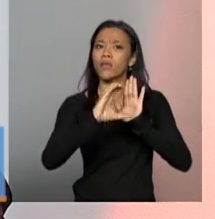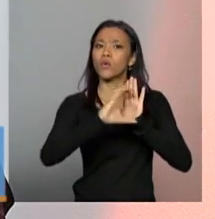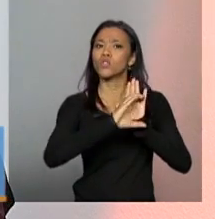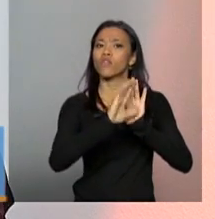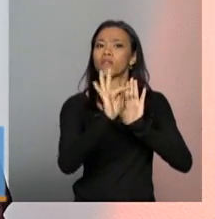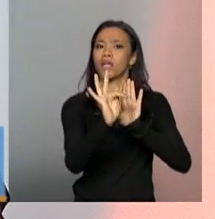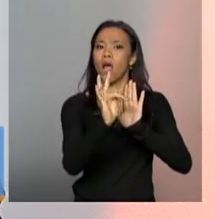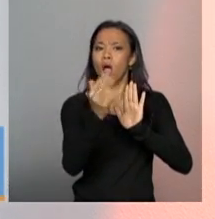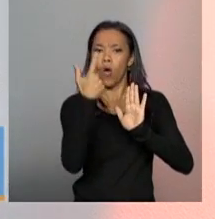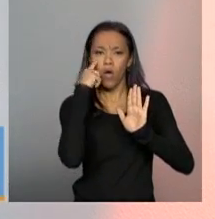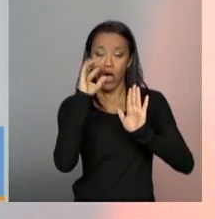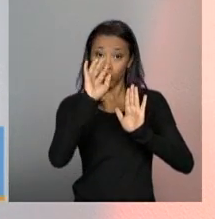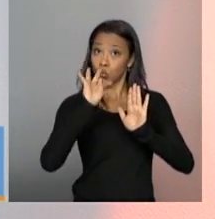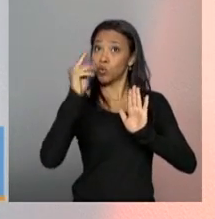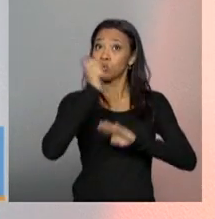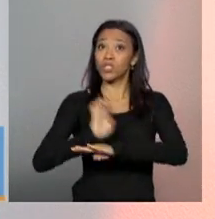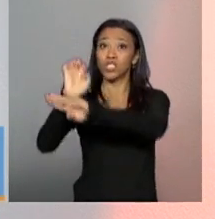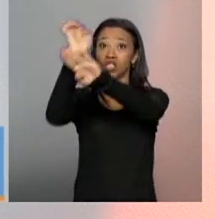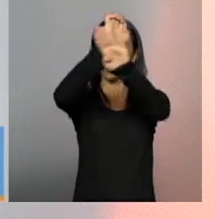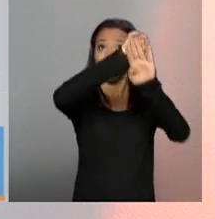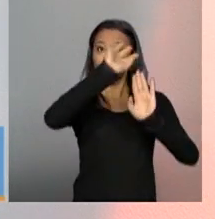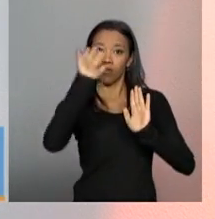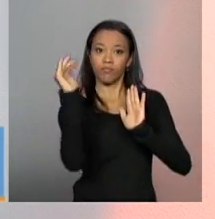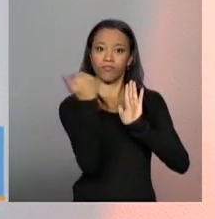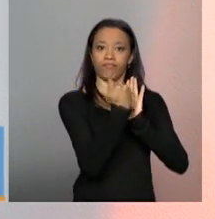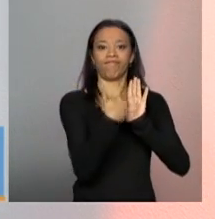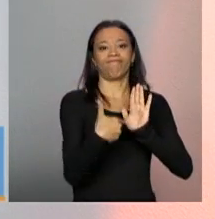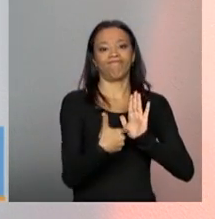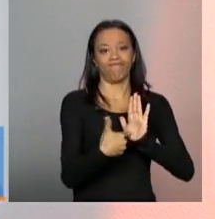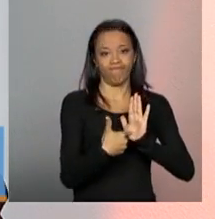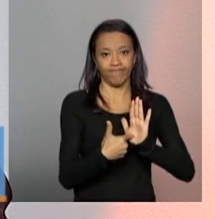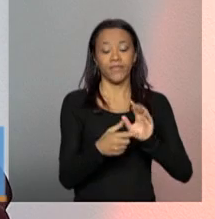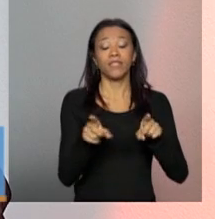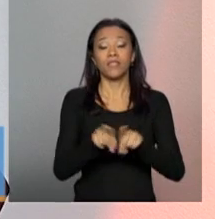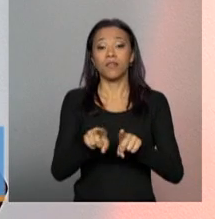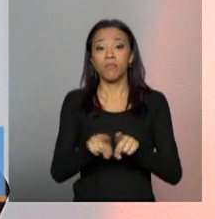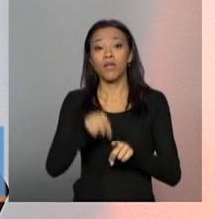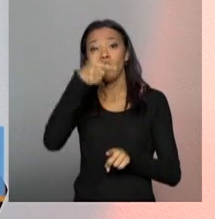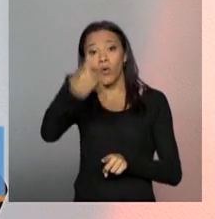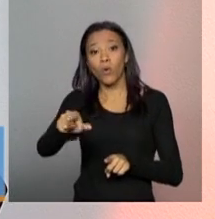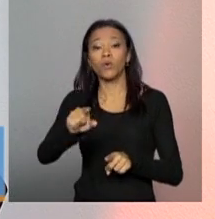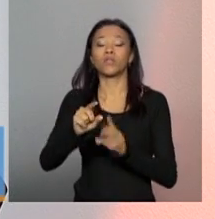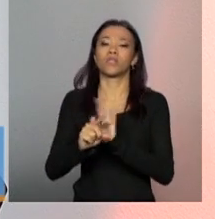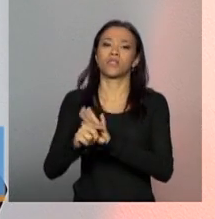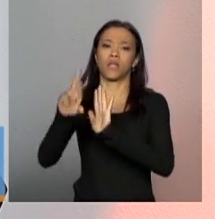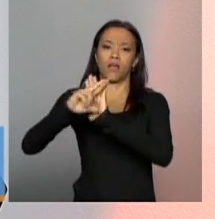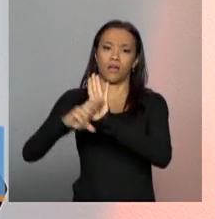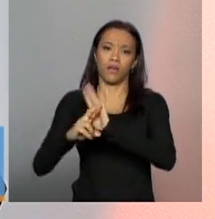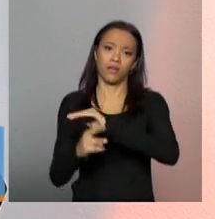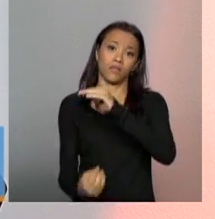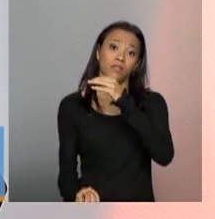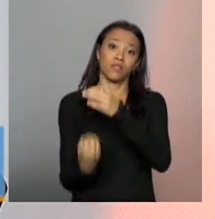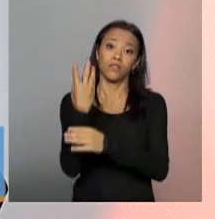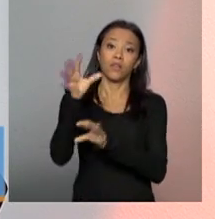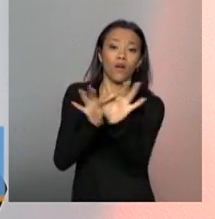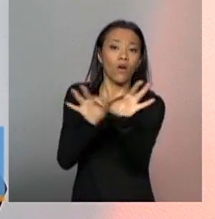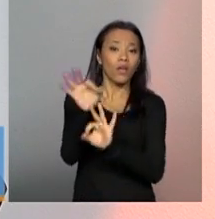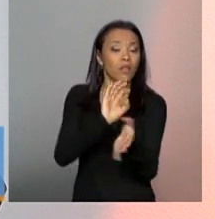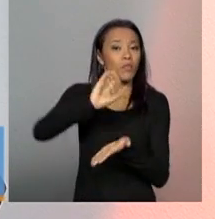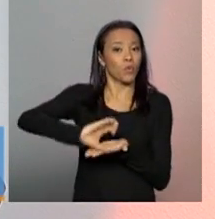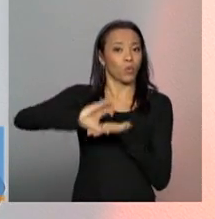-constitucionais, como a Lei Orgânica da Assistência Social, LOAS, e as diretrizes emanadas do Conselho Nacional, da construção conjunta com